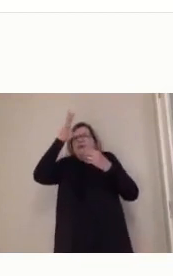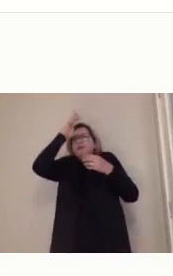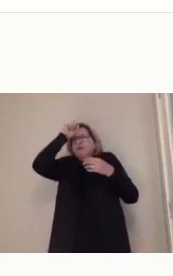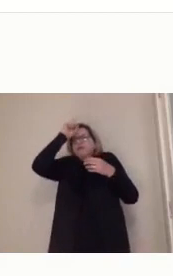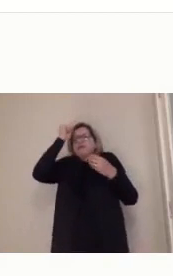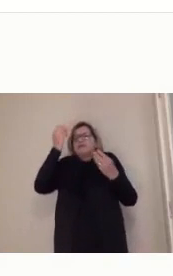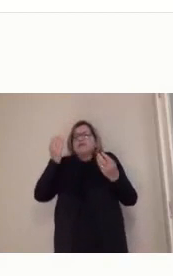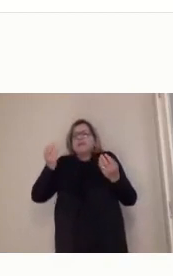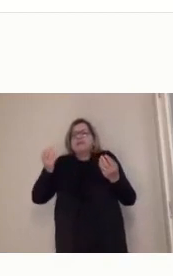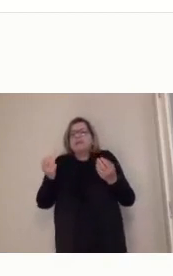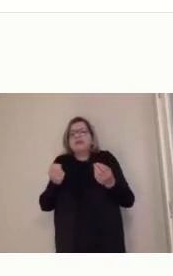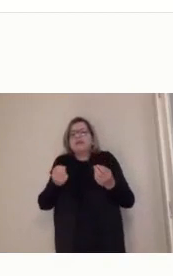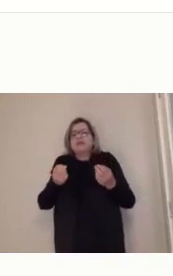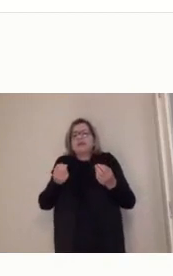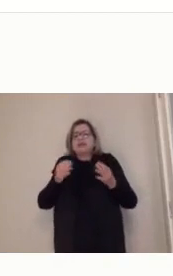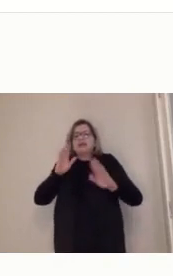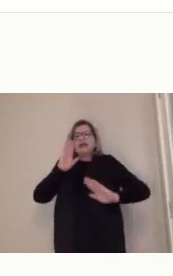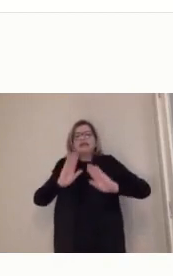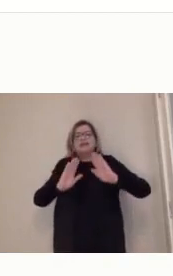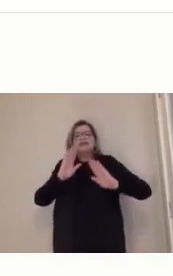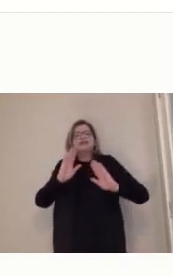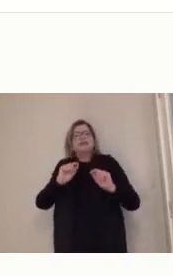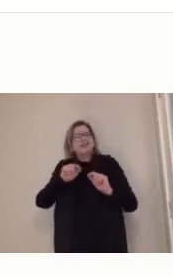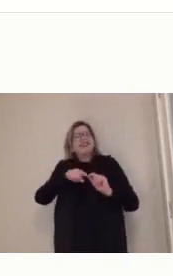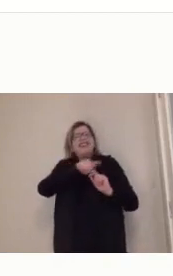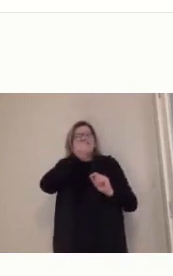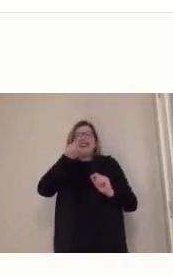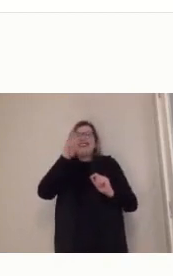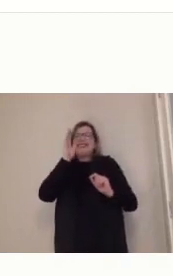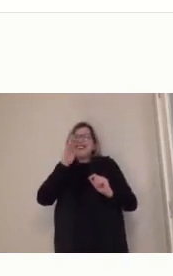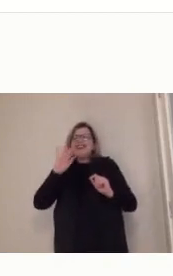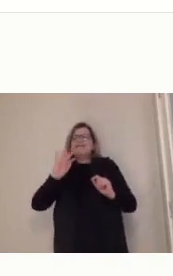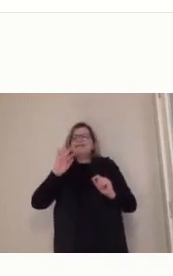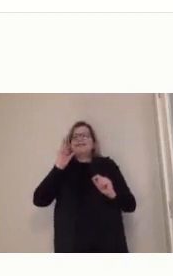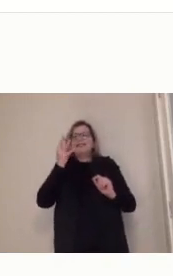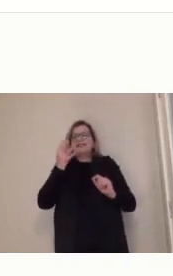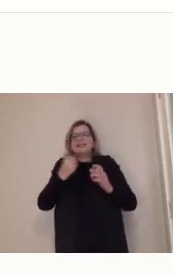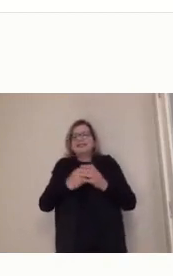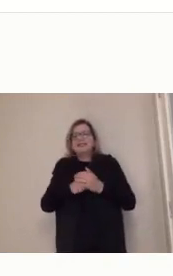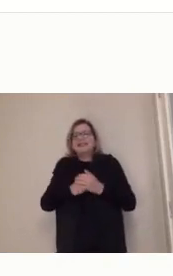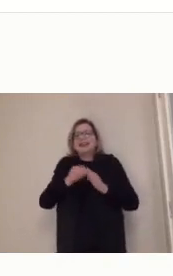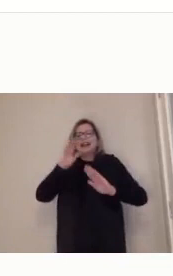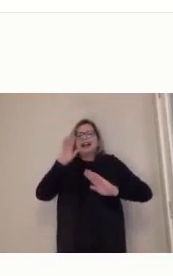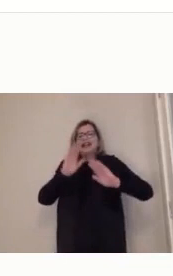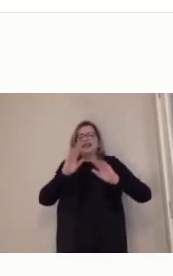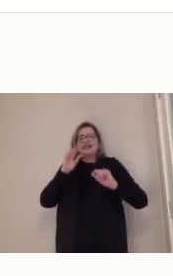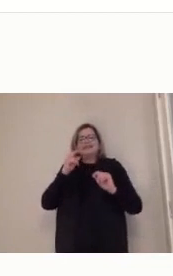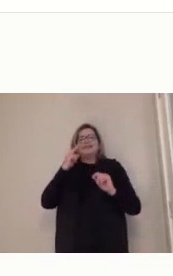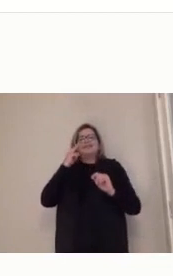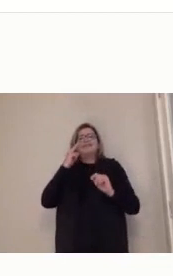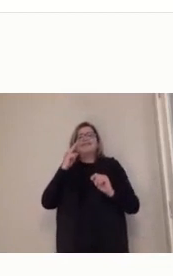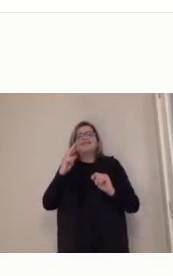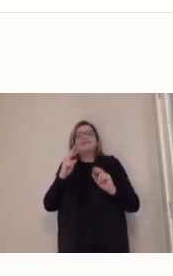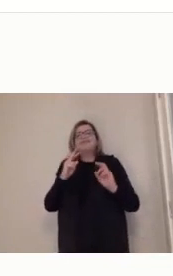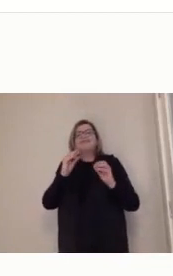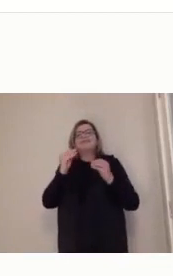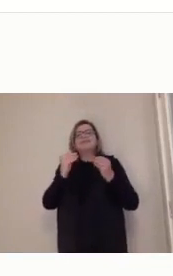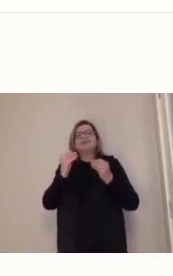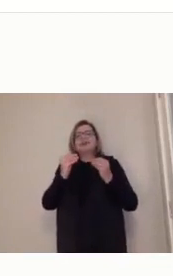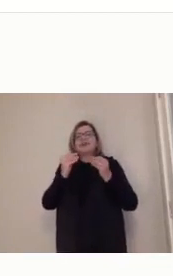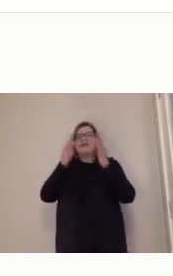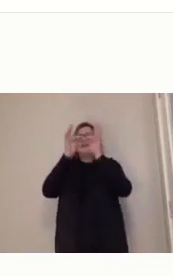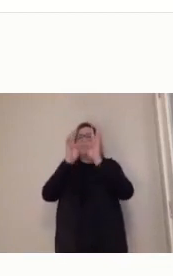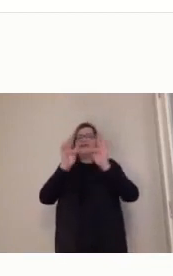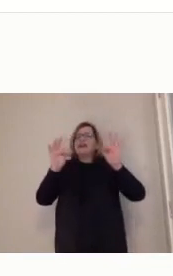ter acontecido, às vezes você diz assim uma determinada coisa numa situação, uma determinada frase, uma determinada ideia, um